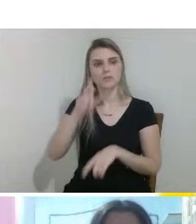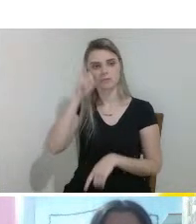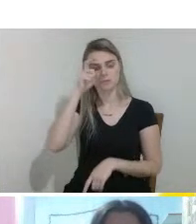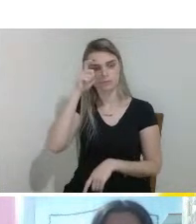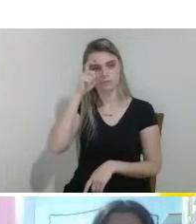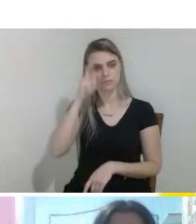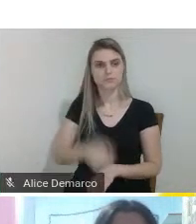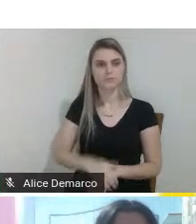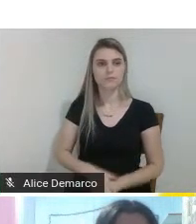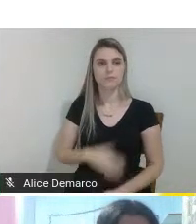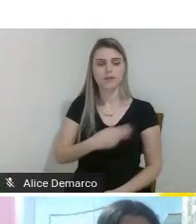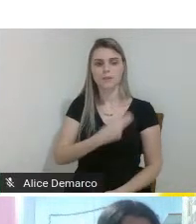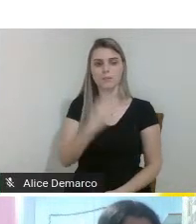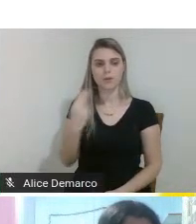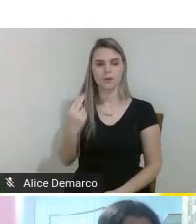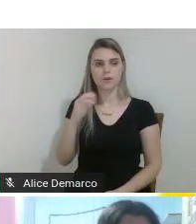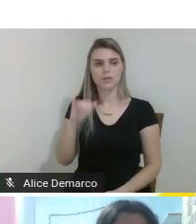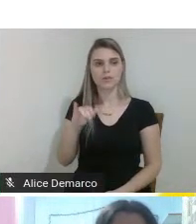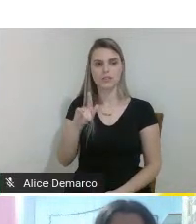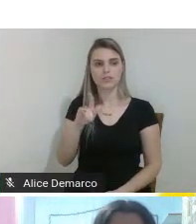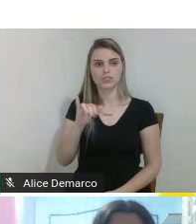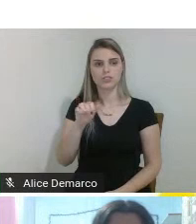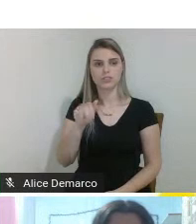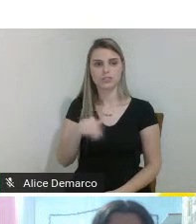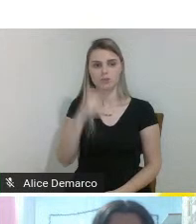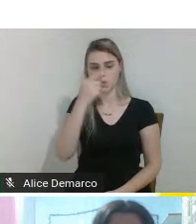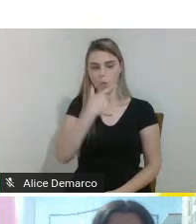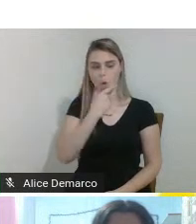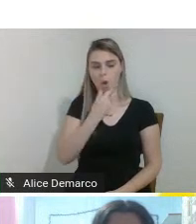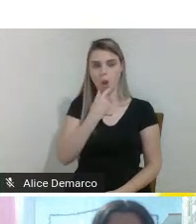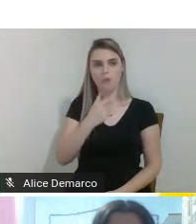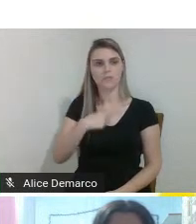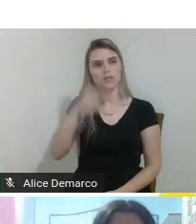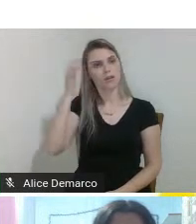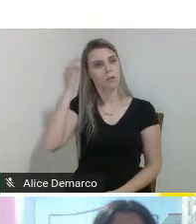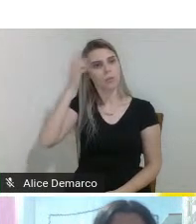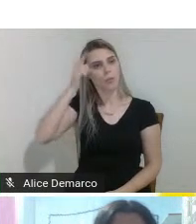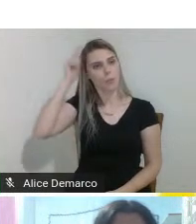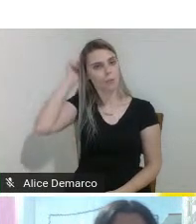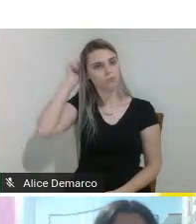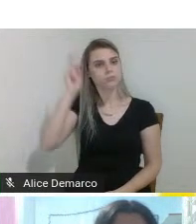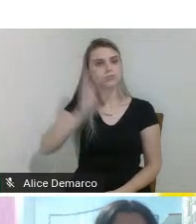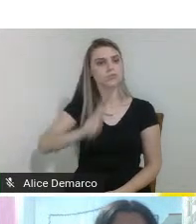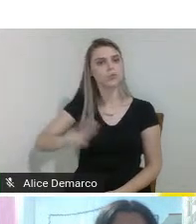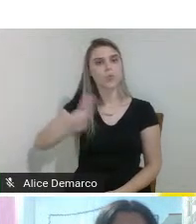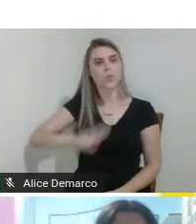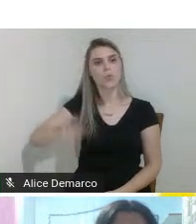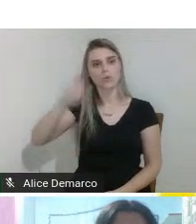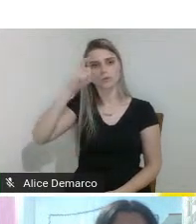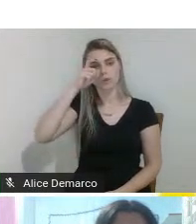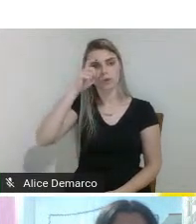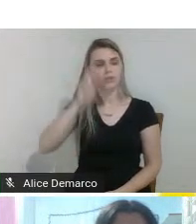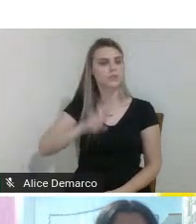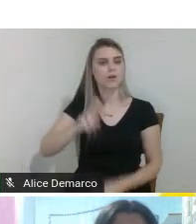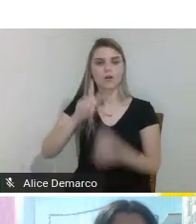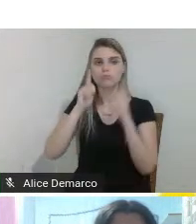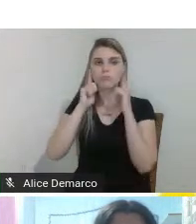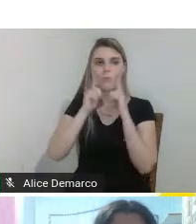eu me chamo Dia Lorenzato eu sou homem eu tenho cabelo curto utilizo óculos e não faço barba